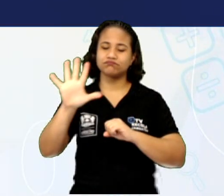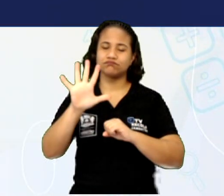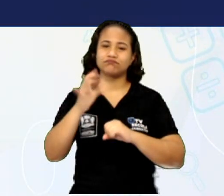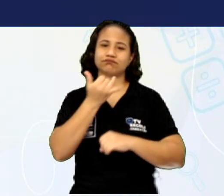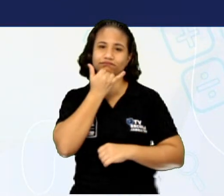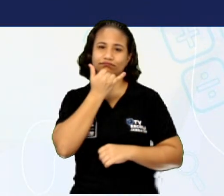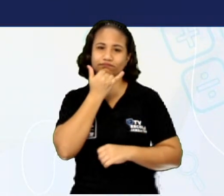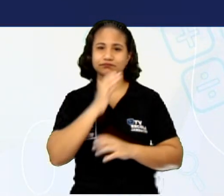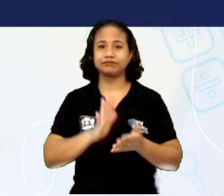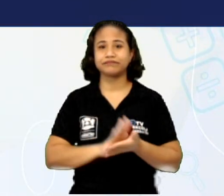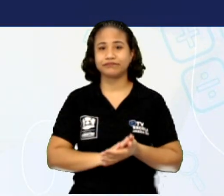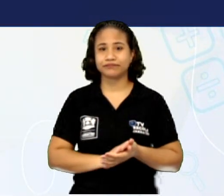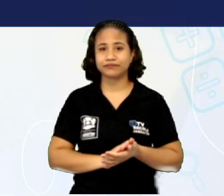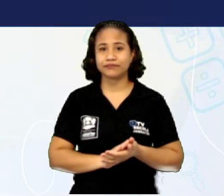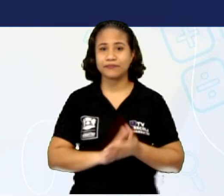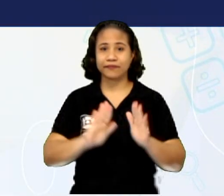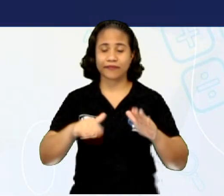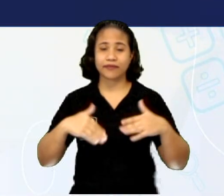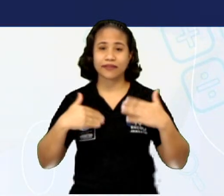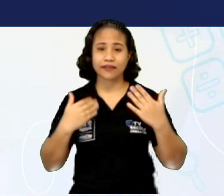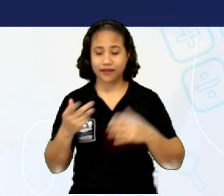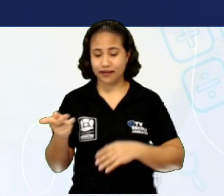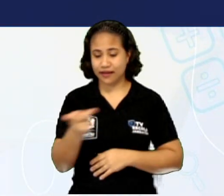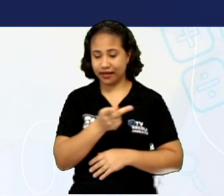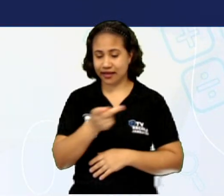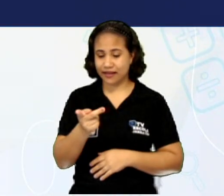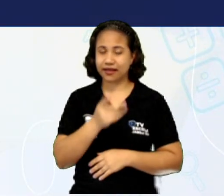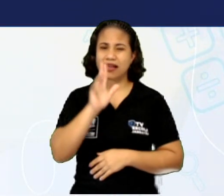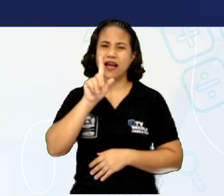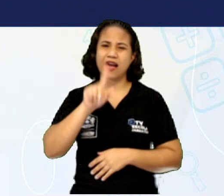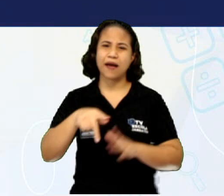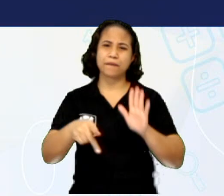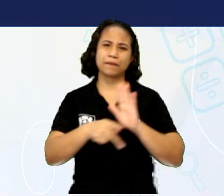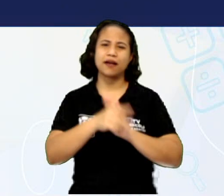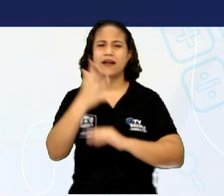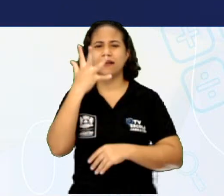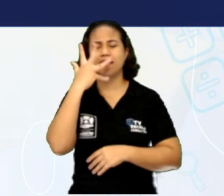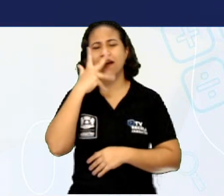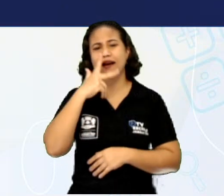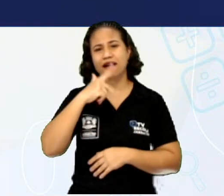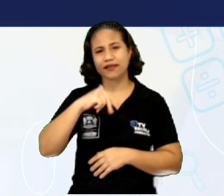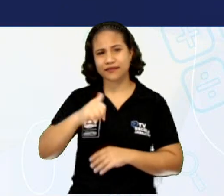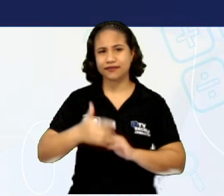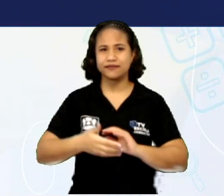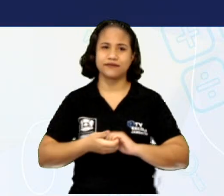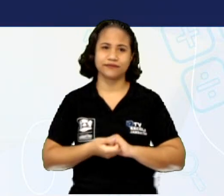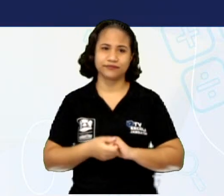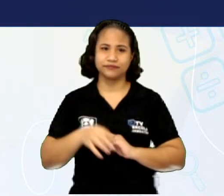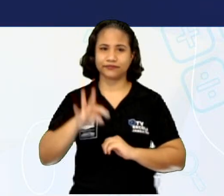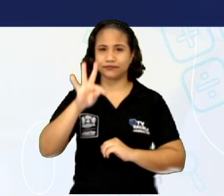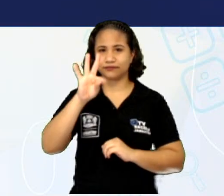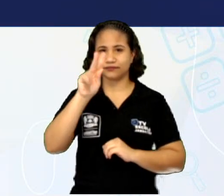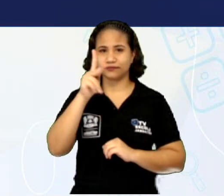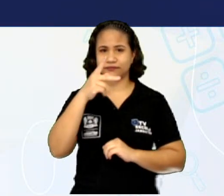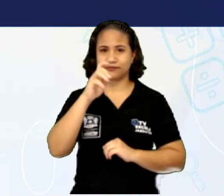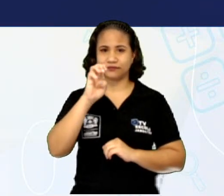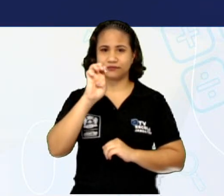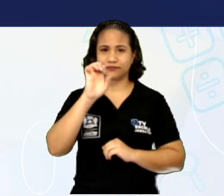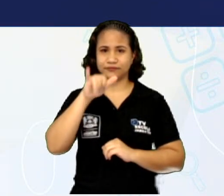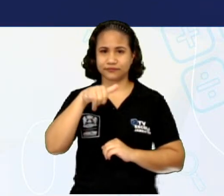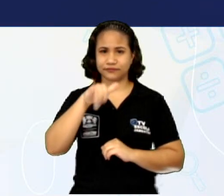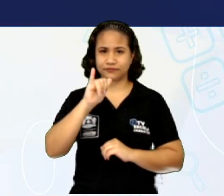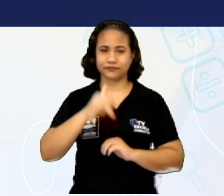They are kids. Eles são crianças. Tananã, imagination is fun.